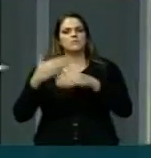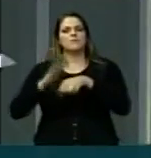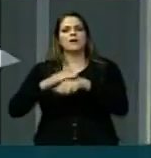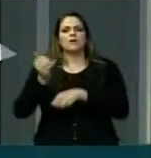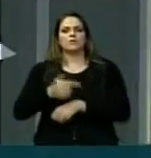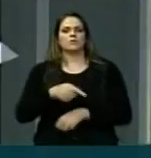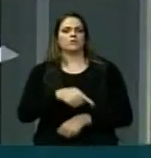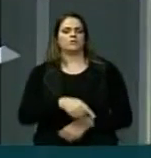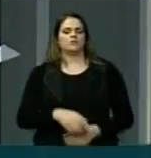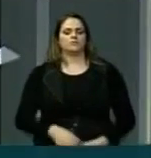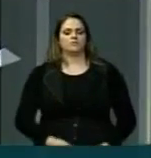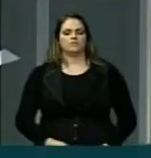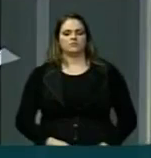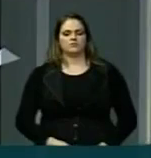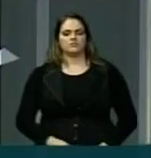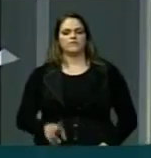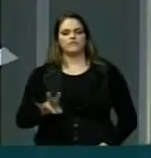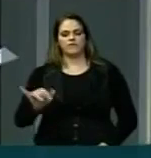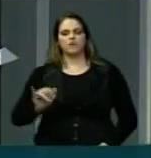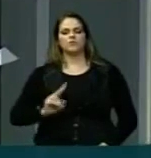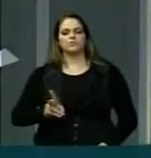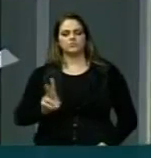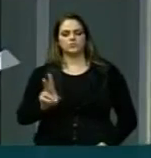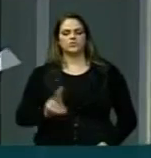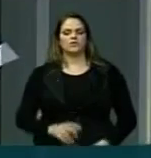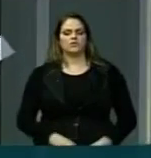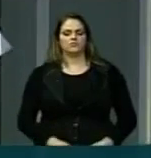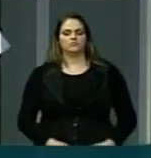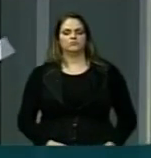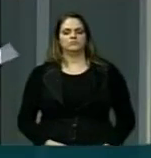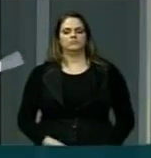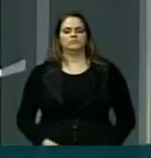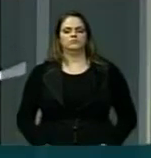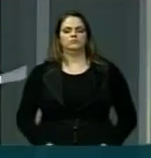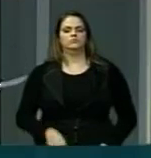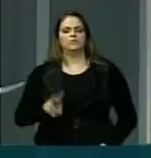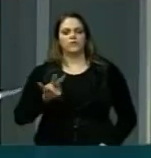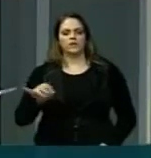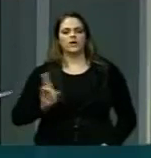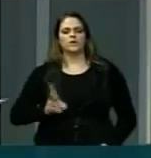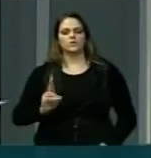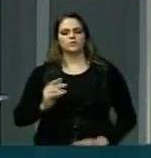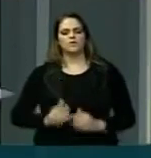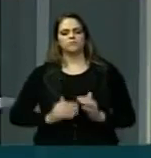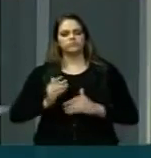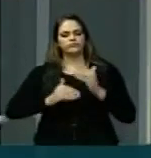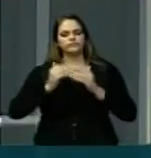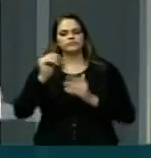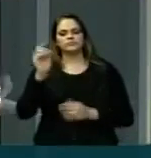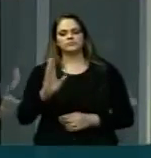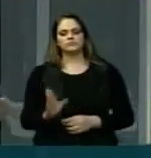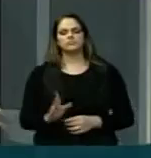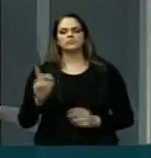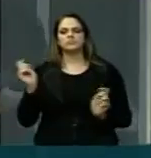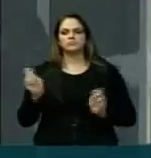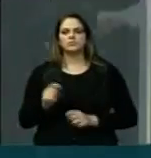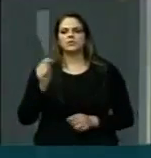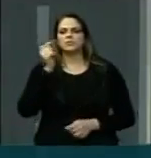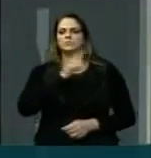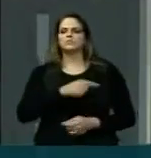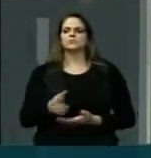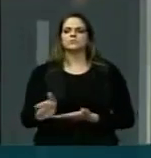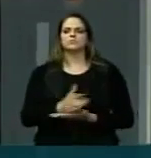continuar crescendo com distribuição de renda,